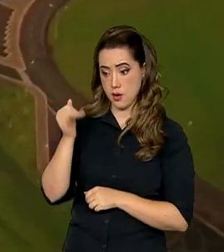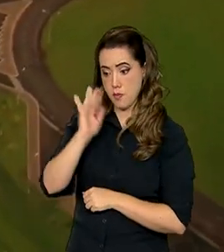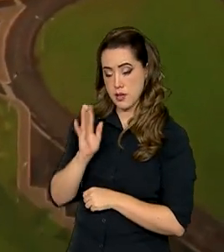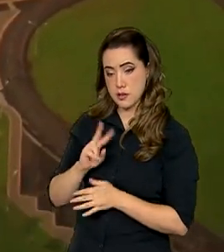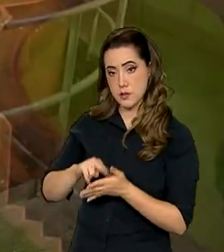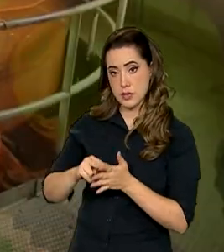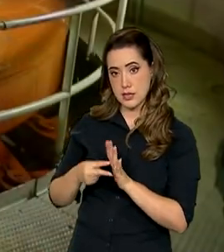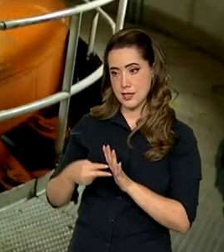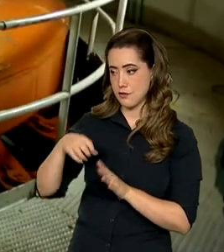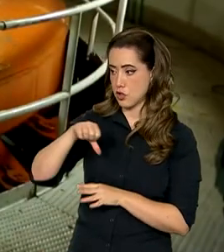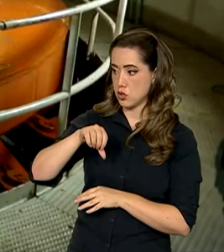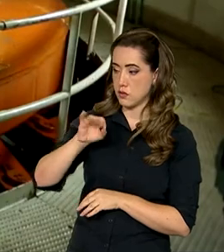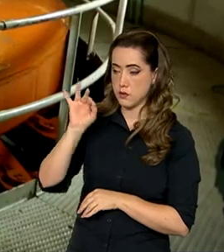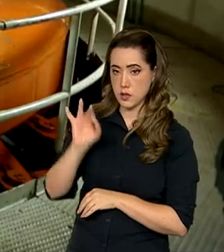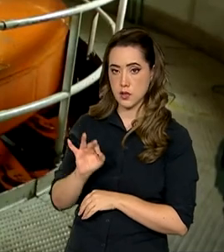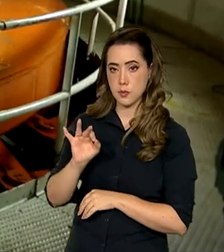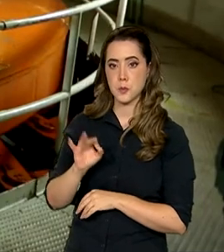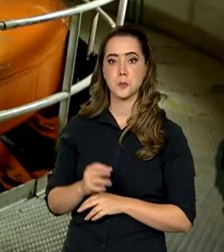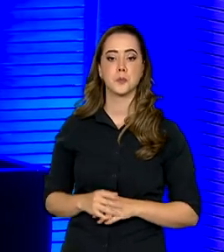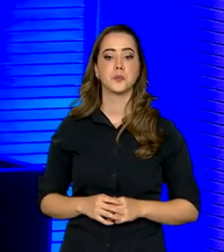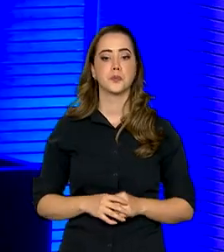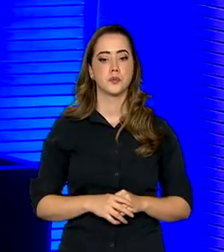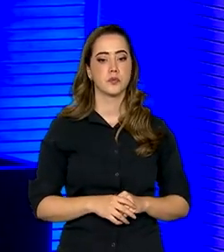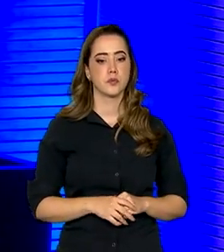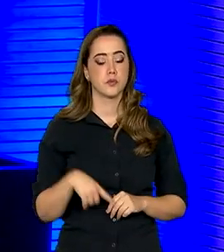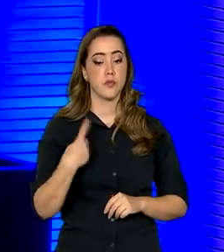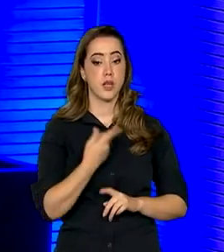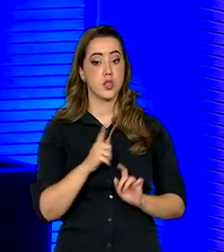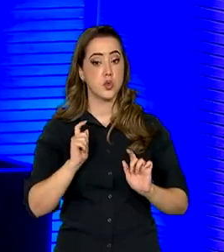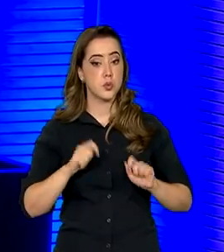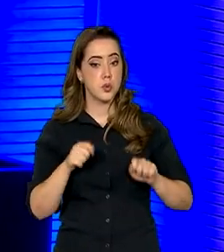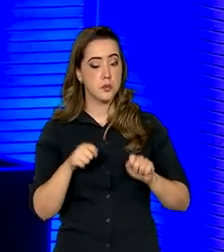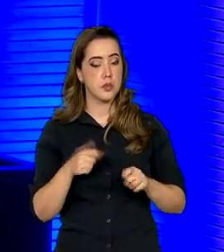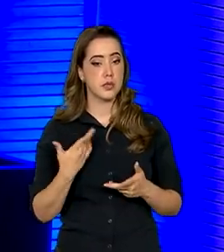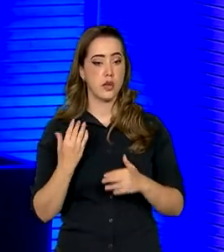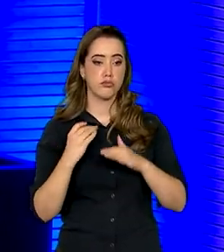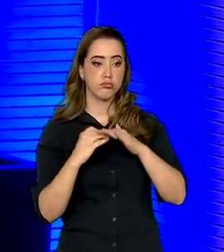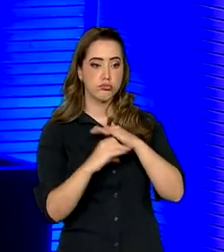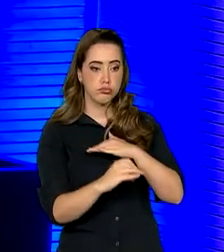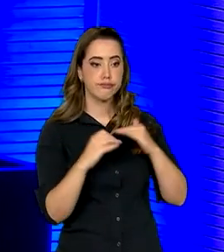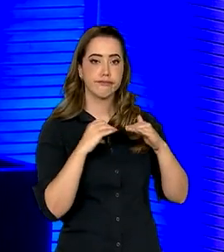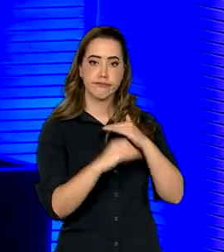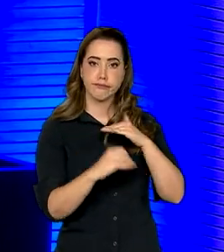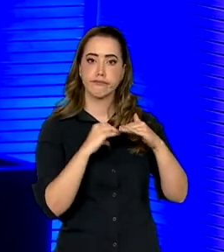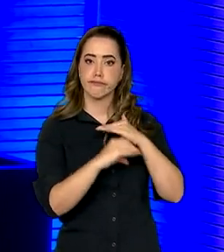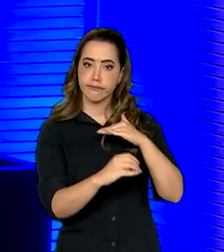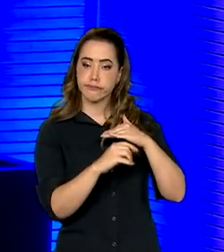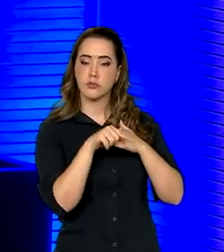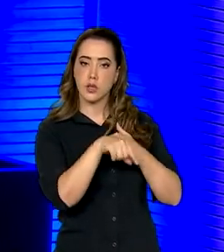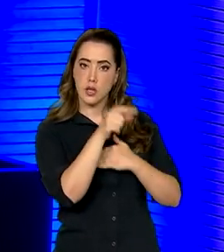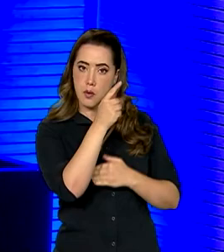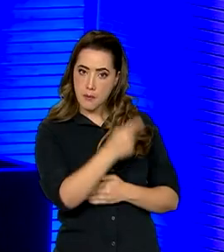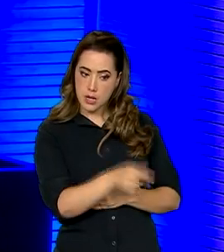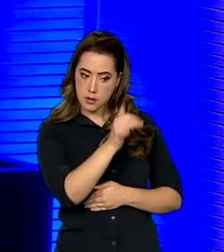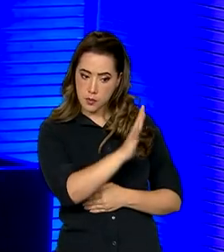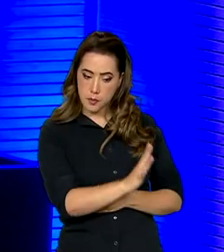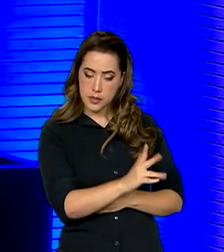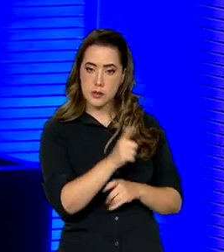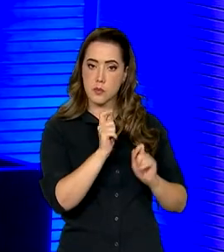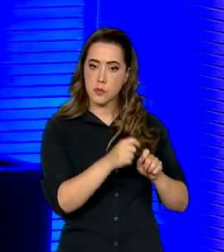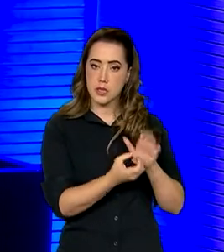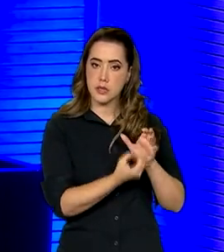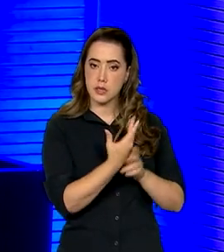90% da matriz energética. Nós temos condições de atrair investimentos para a produção